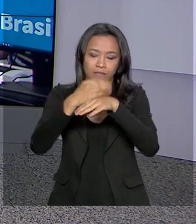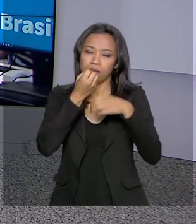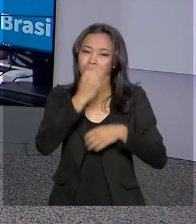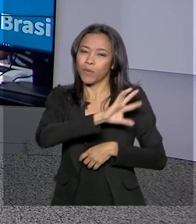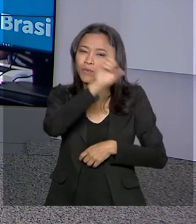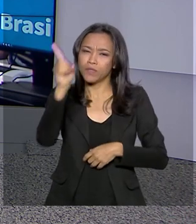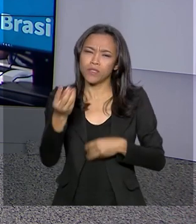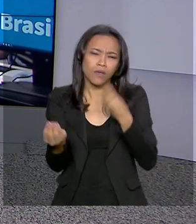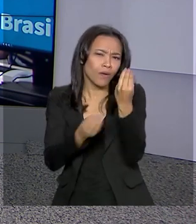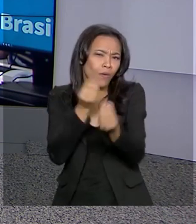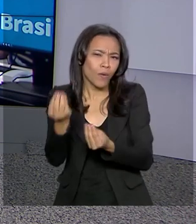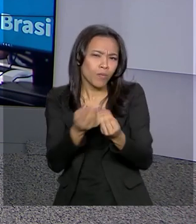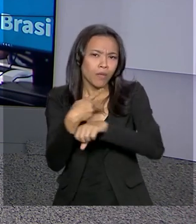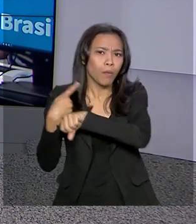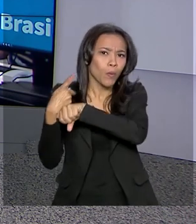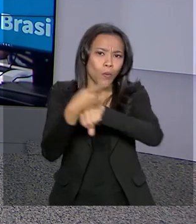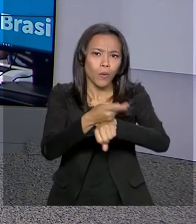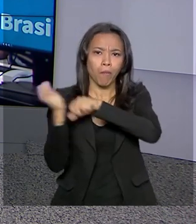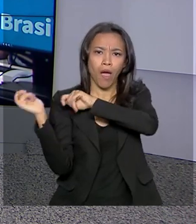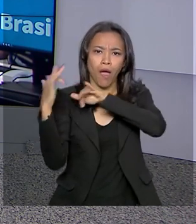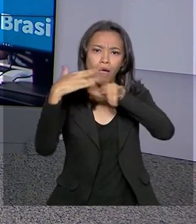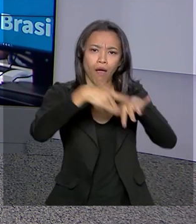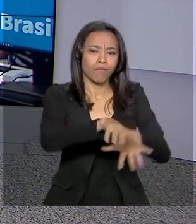você. Como é que anda a procura pela vacina aí?